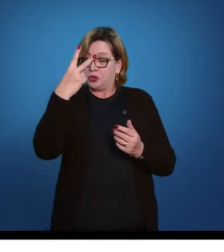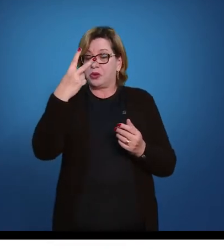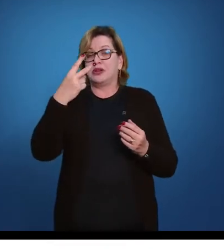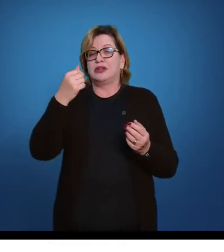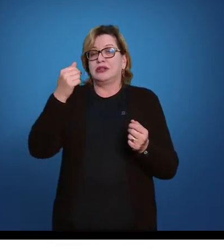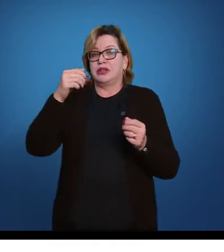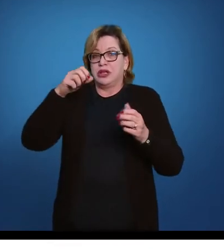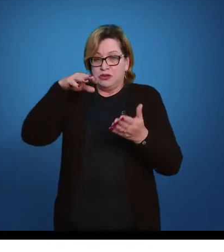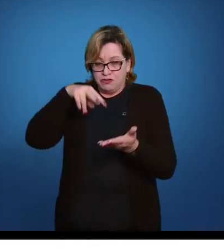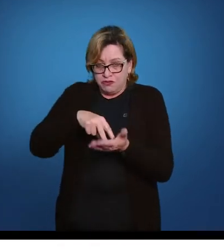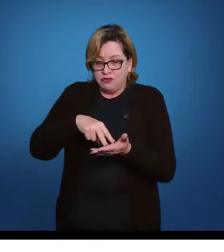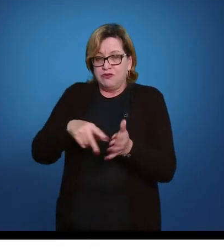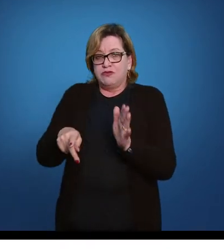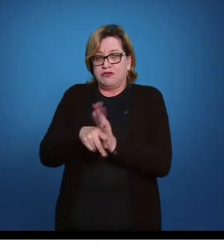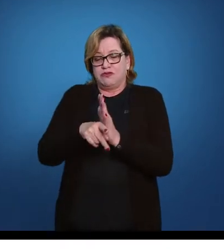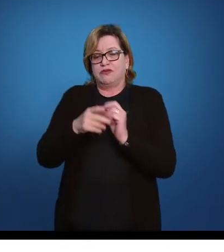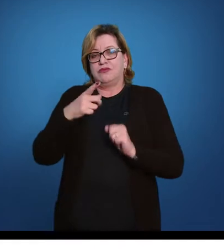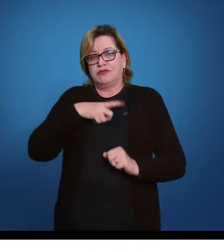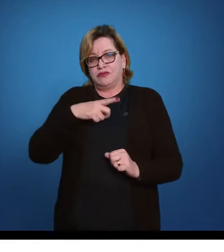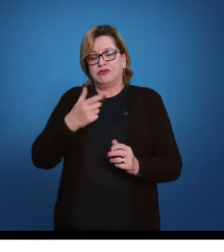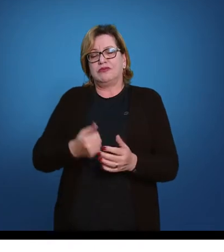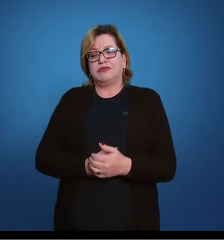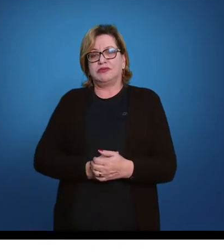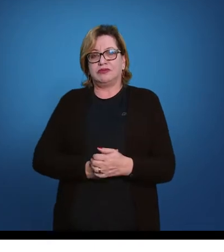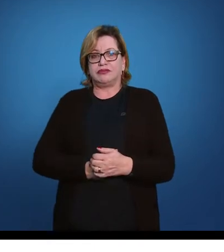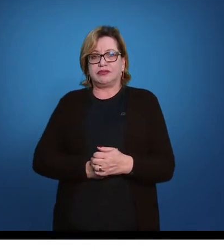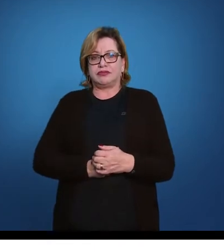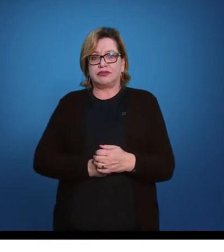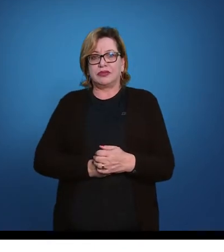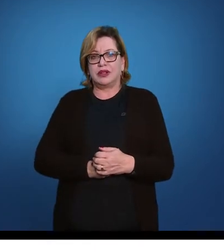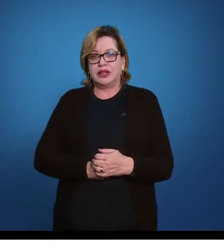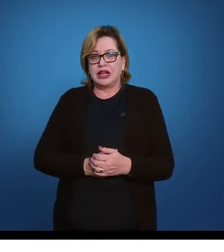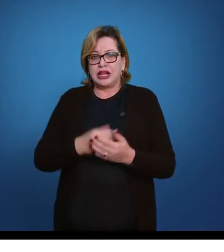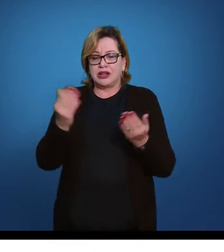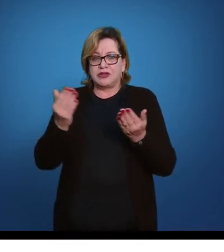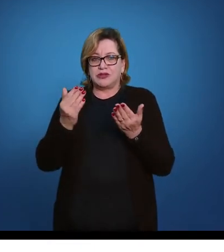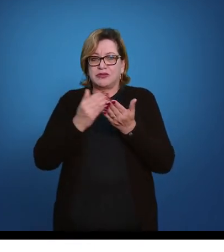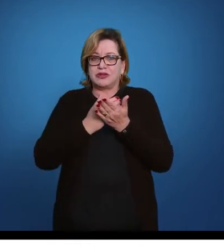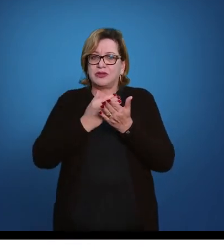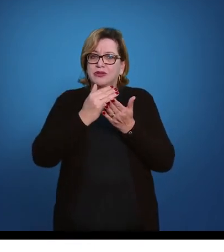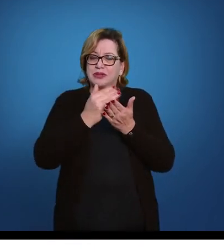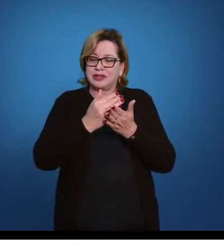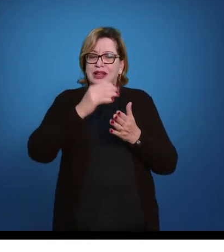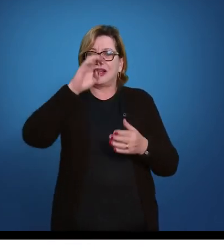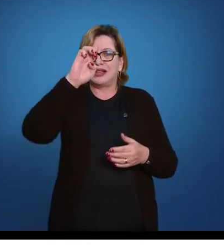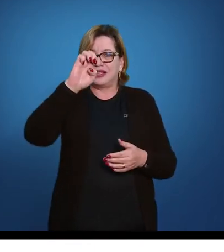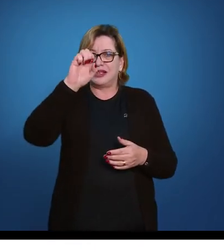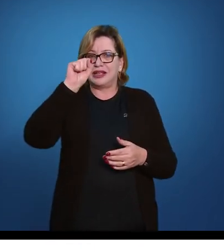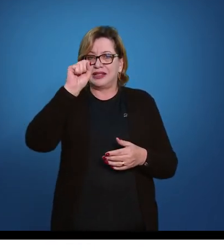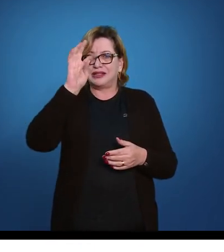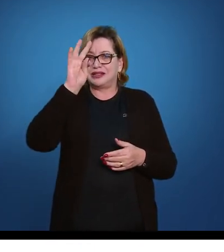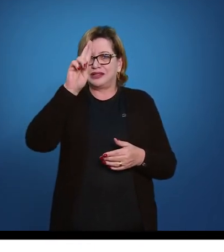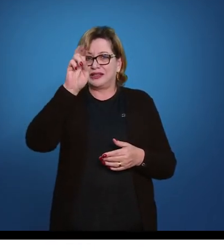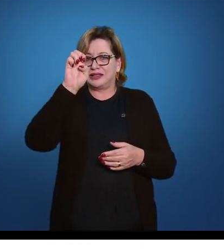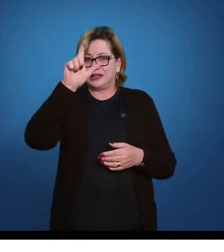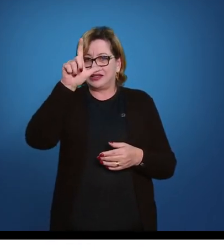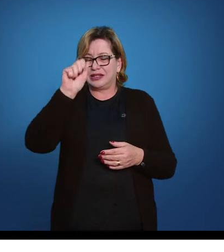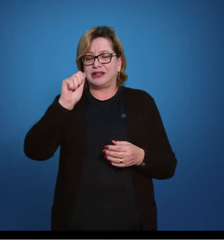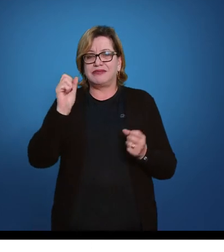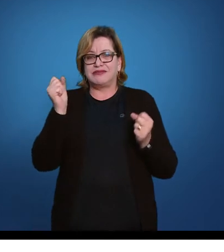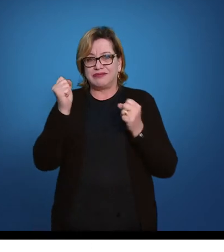corpo no chão. Pois bem, para começar o trabalho com a estrela, nós podemos